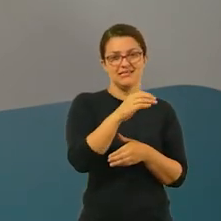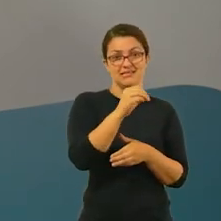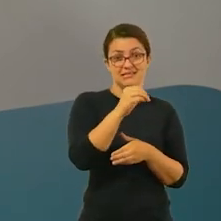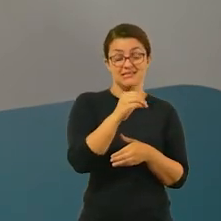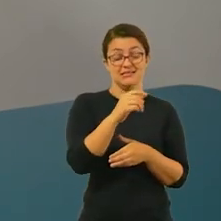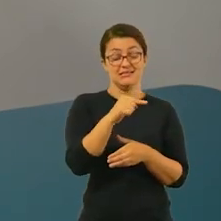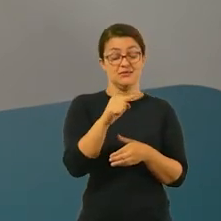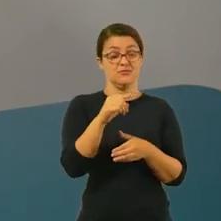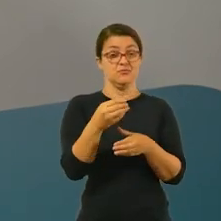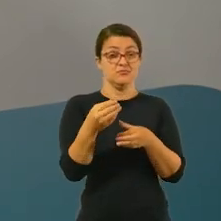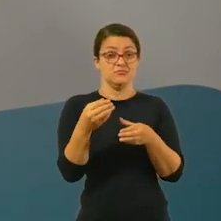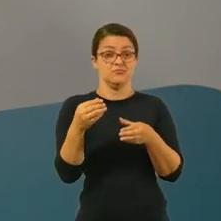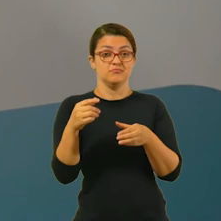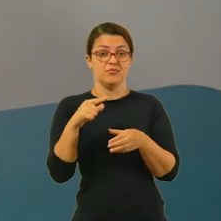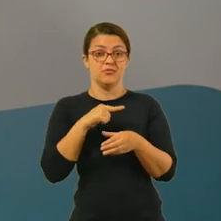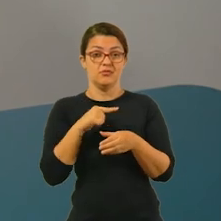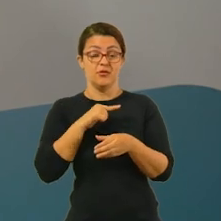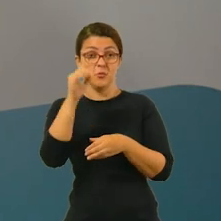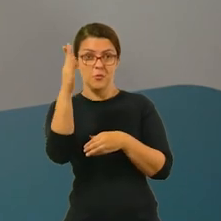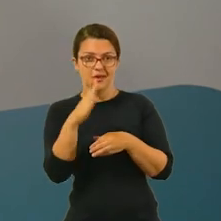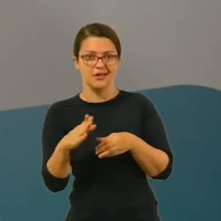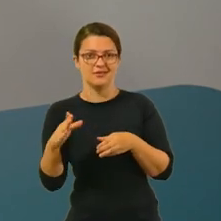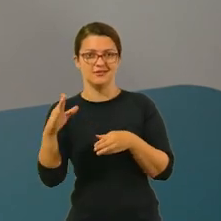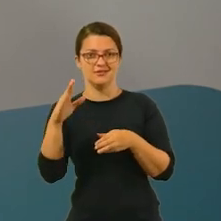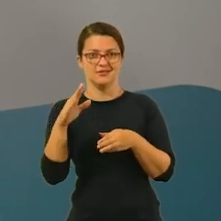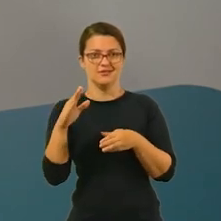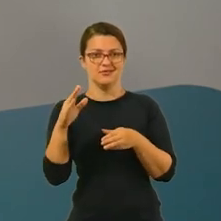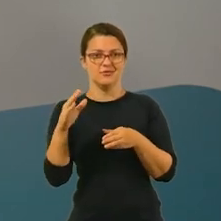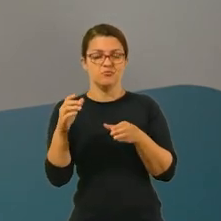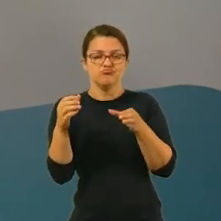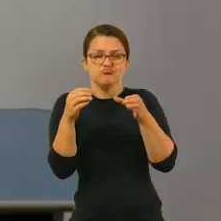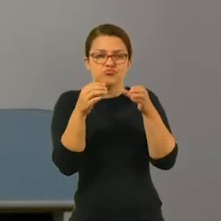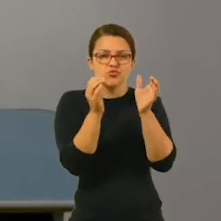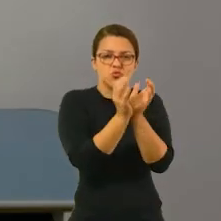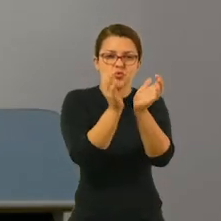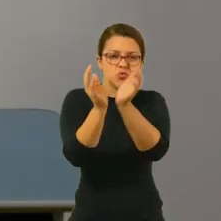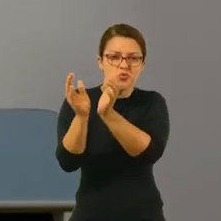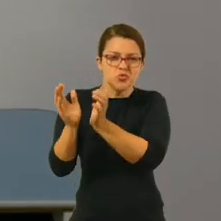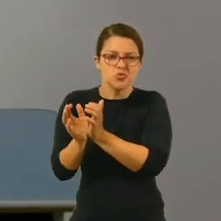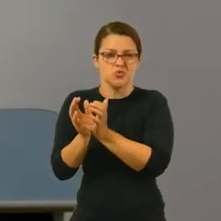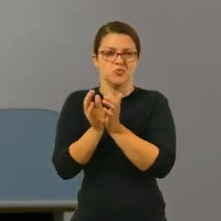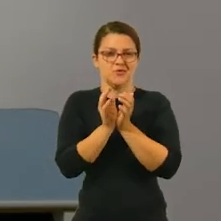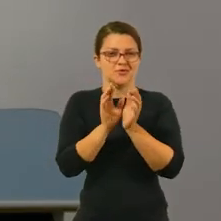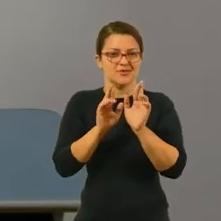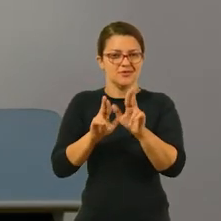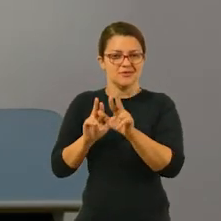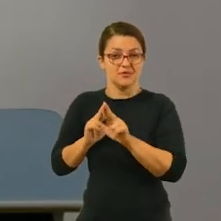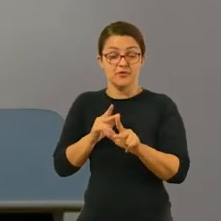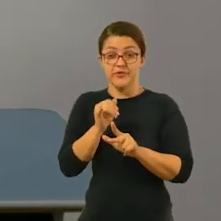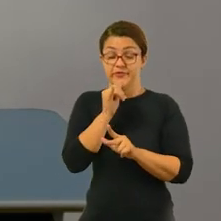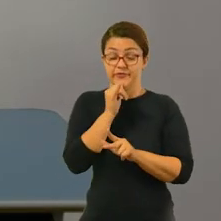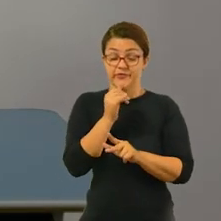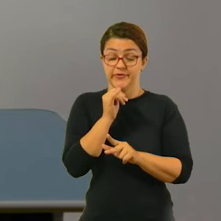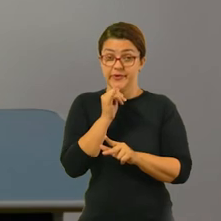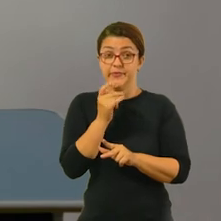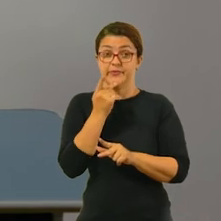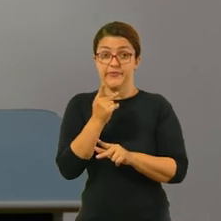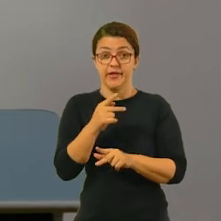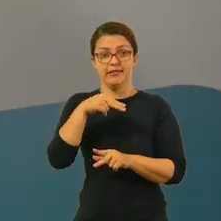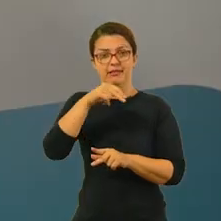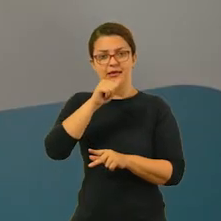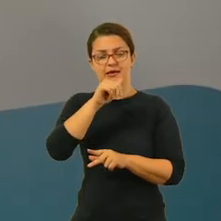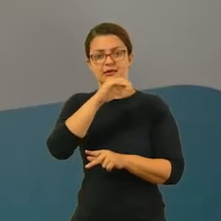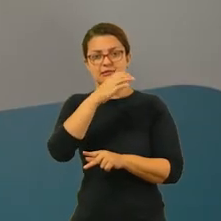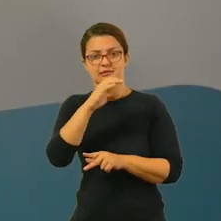nação brasileira, nós temos pequenas nações. Tudo bem? Então, toda vez que nós falarmos de nação,